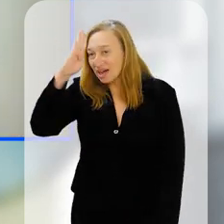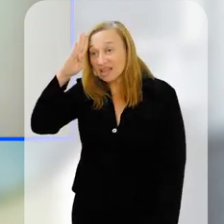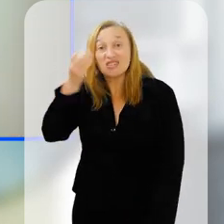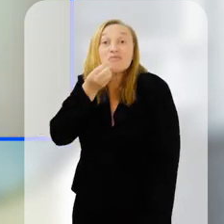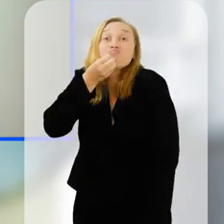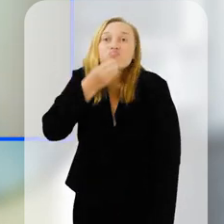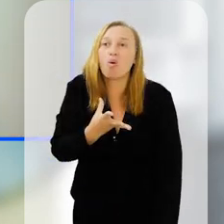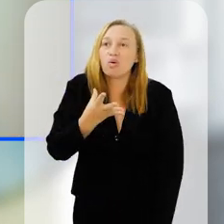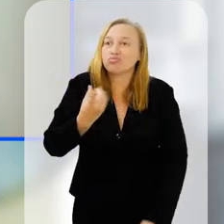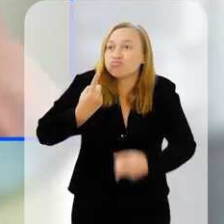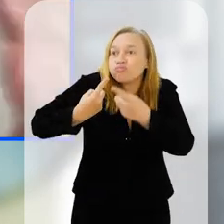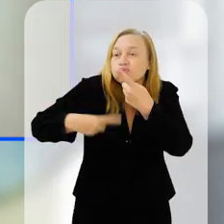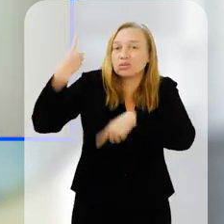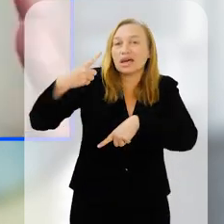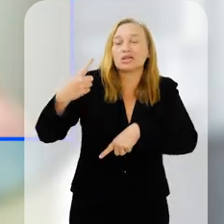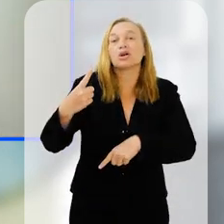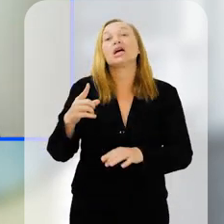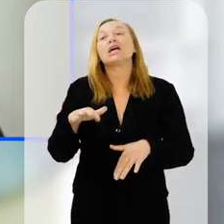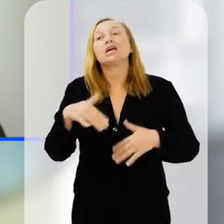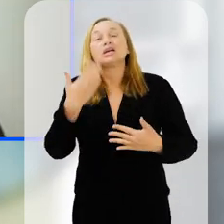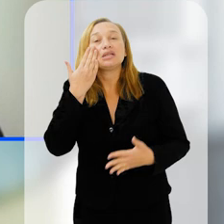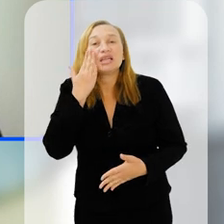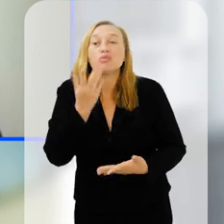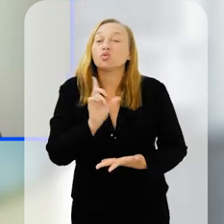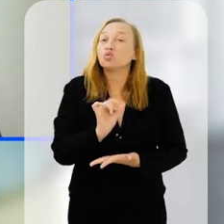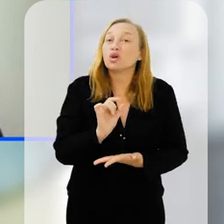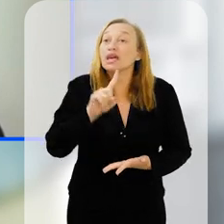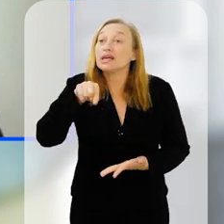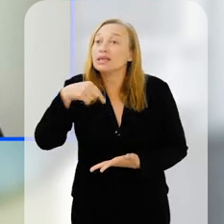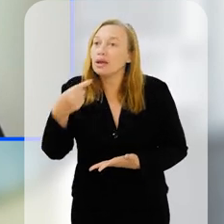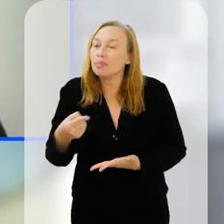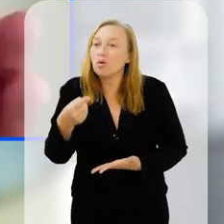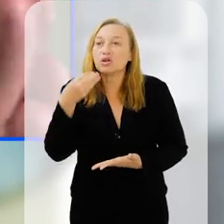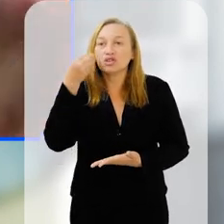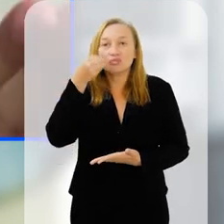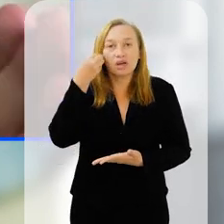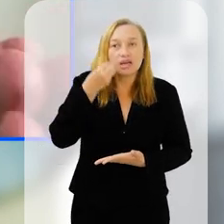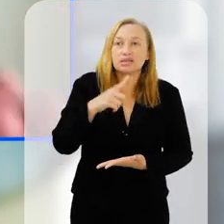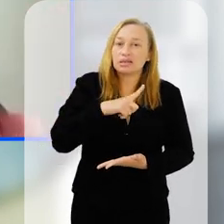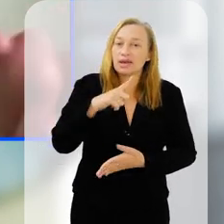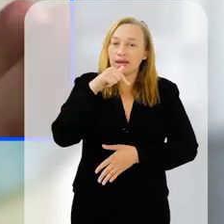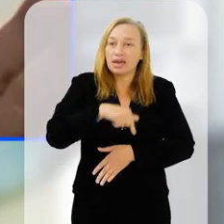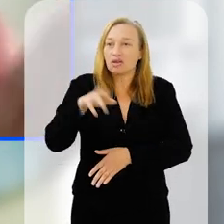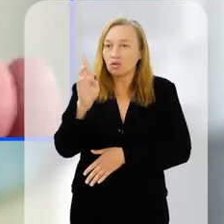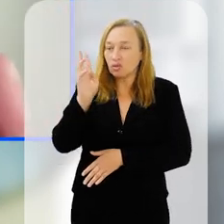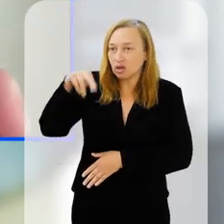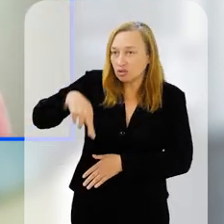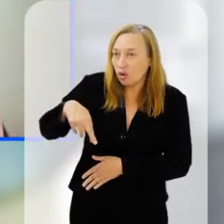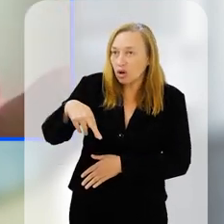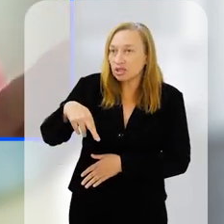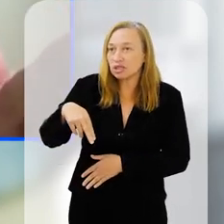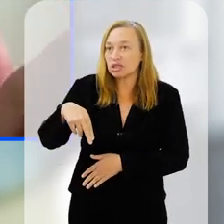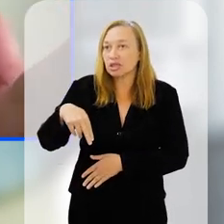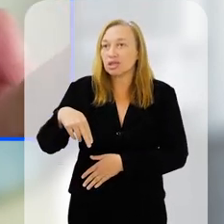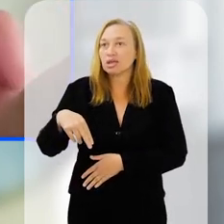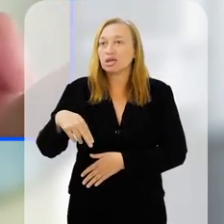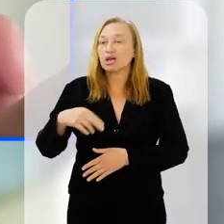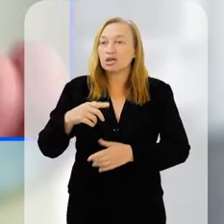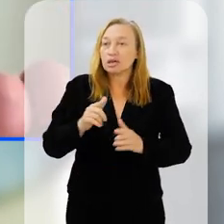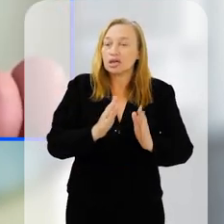muito boa. Você vai ter todas as oportunidades. E a gente entende que, depois que esse experimento for feito aqui no Rio Grande do Norte,